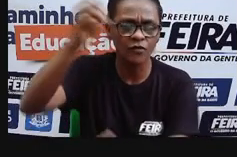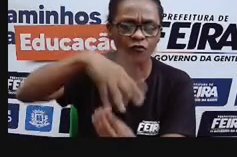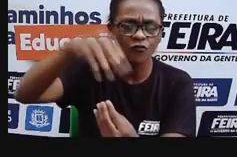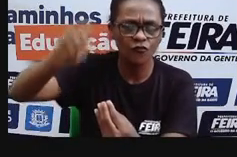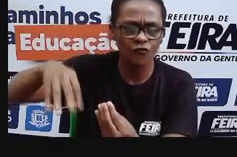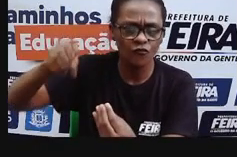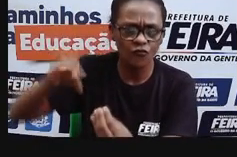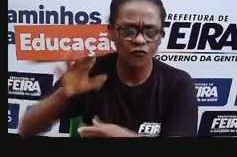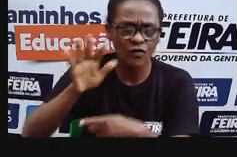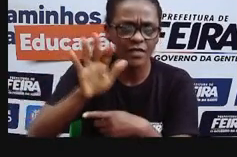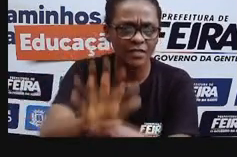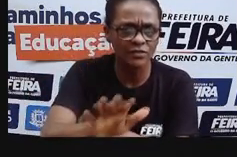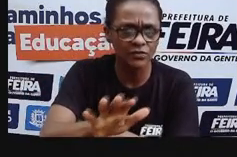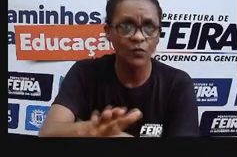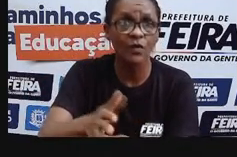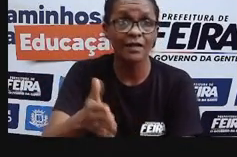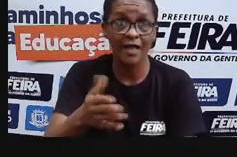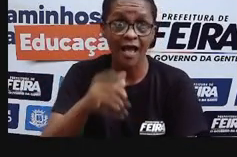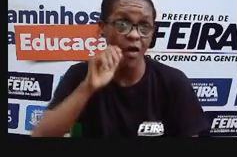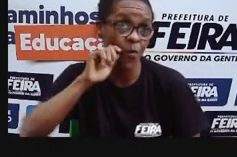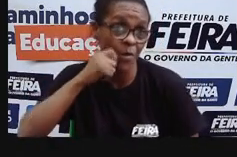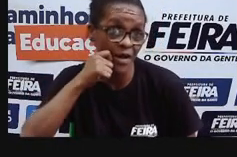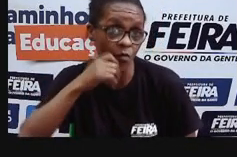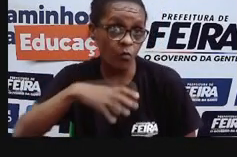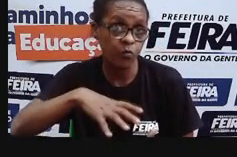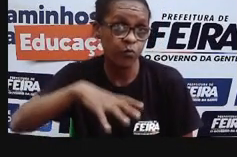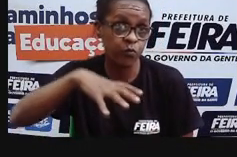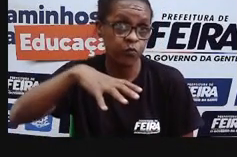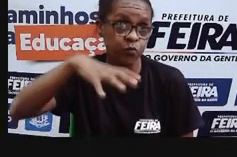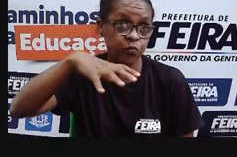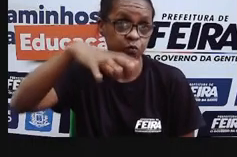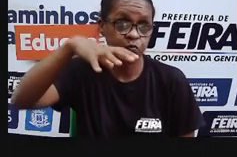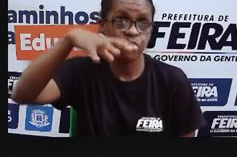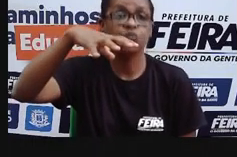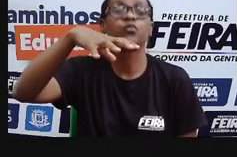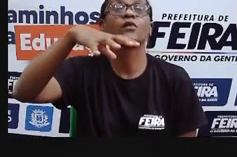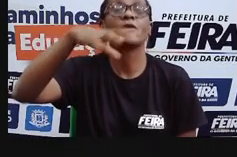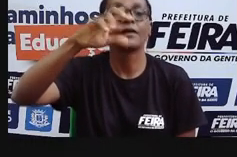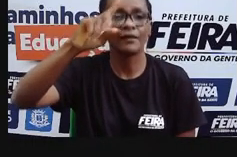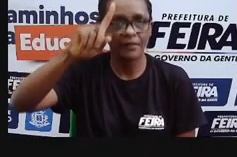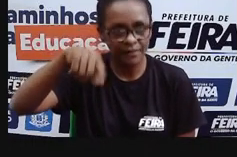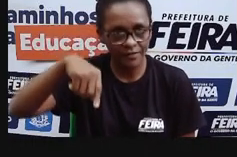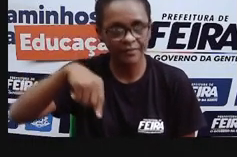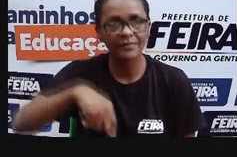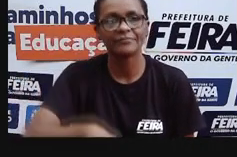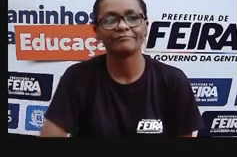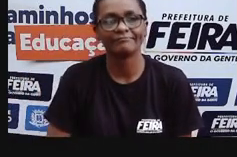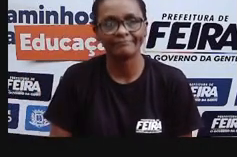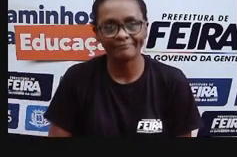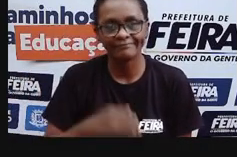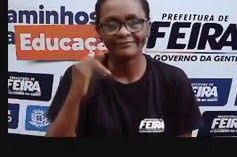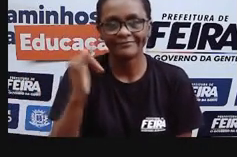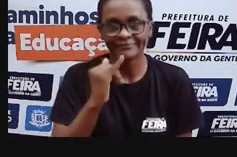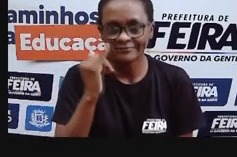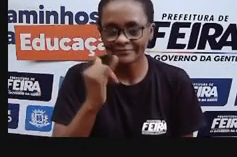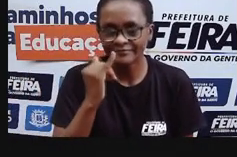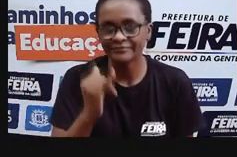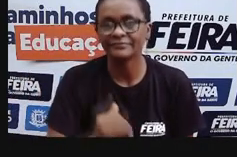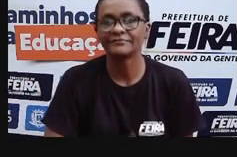no queijo, no vinagre, né? A gente, inclusive, come alguns fungos, por exemplo, né? Como champignon.